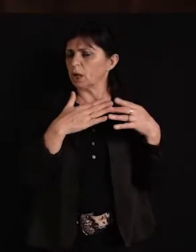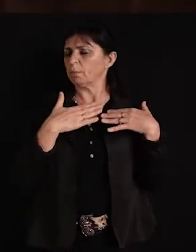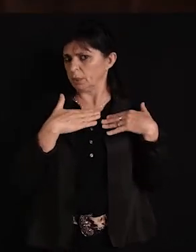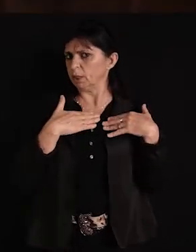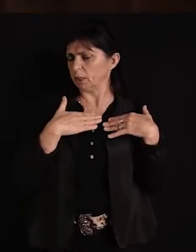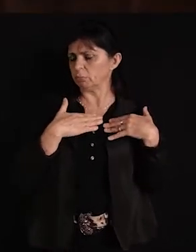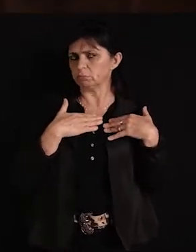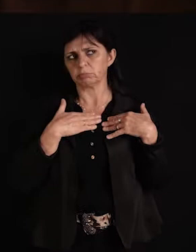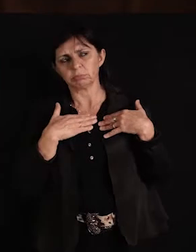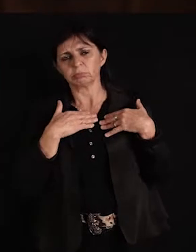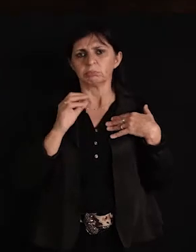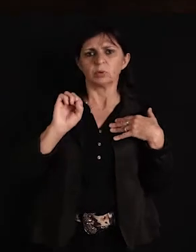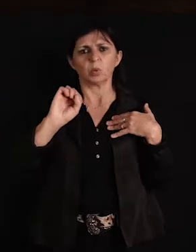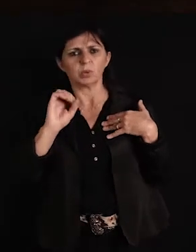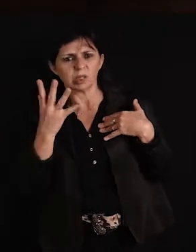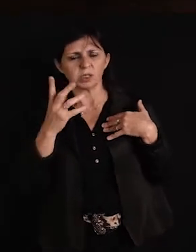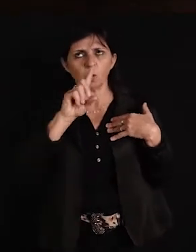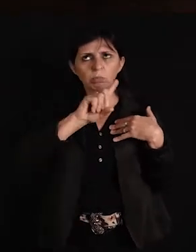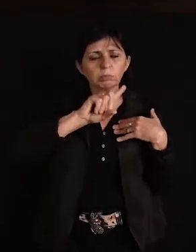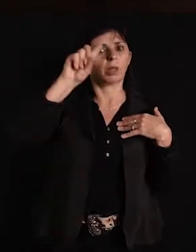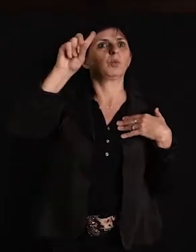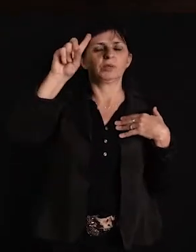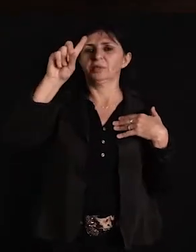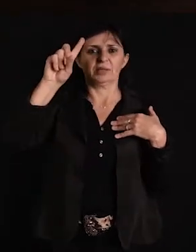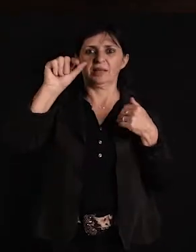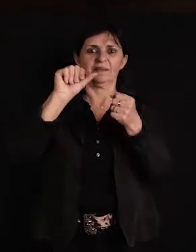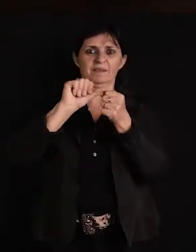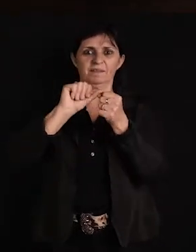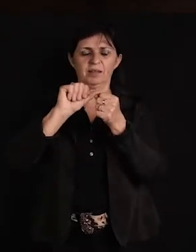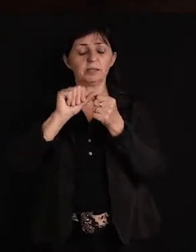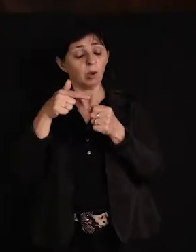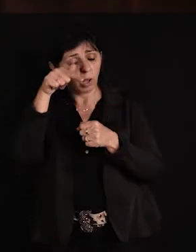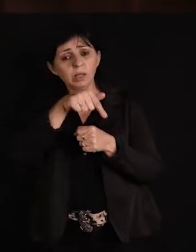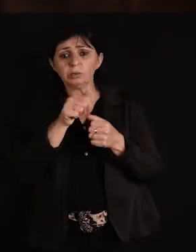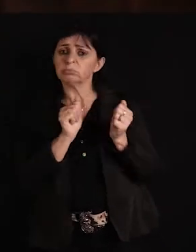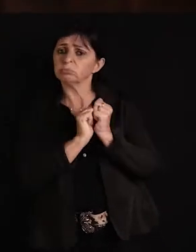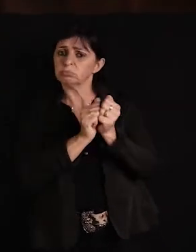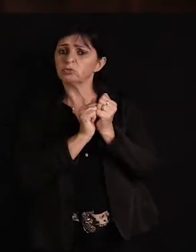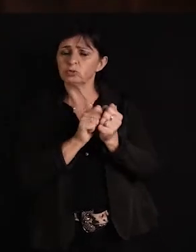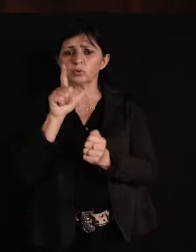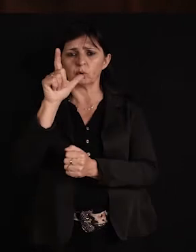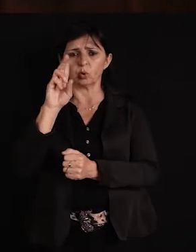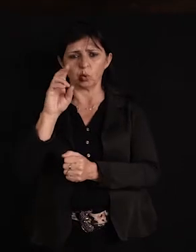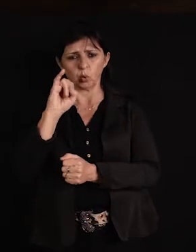uma coisa assim divina que eu estava por ali e o Luiz sempre teve problema de diabetes, né?